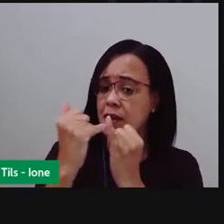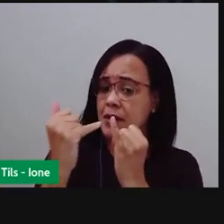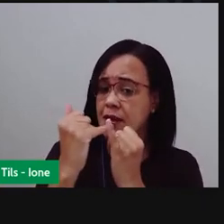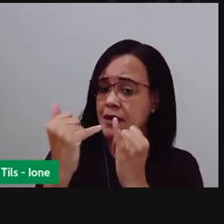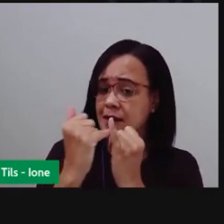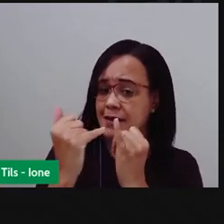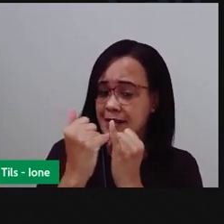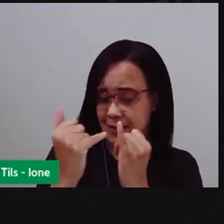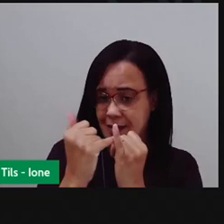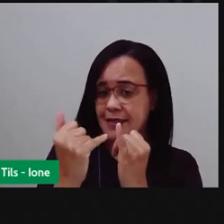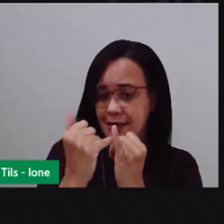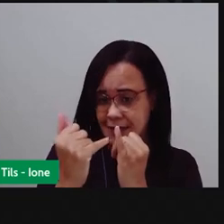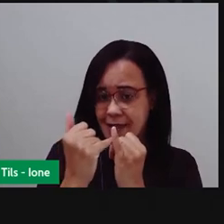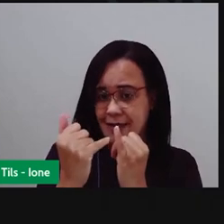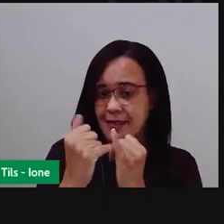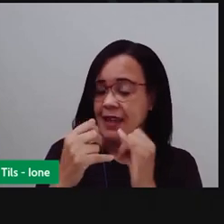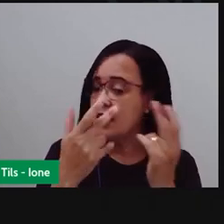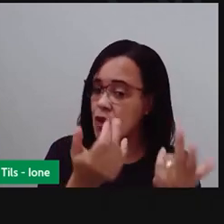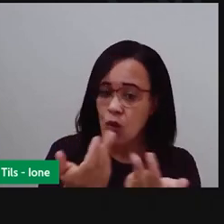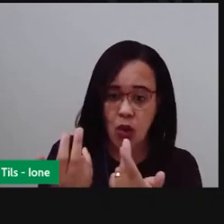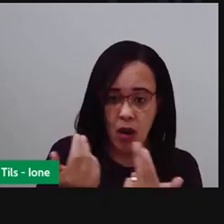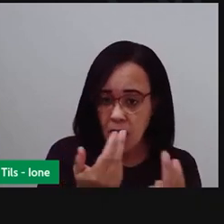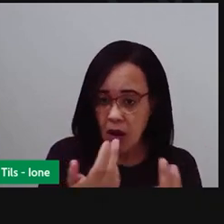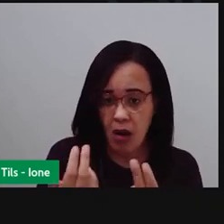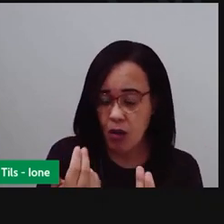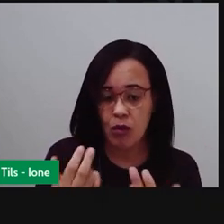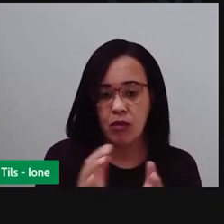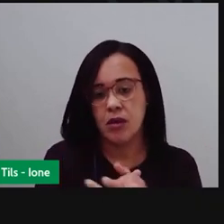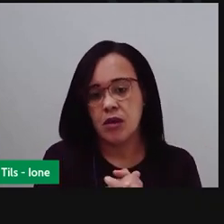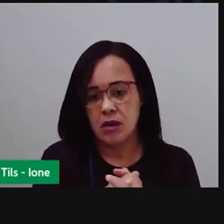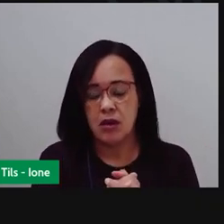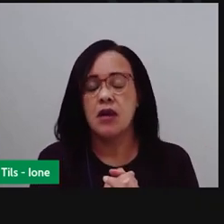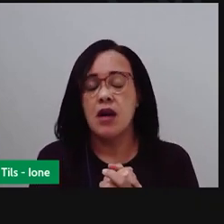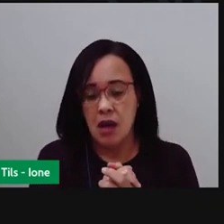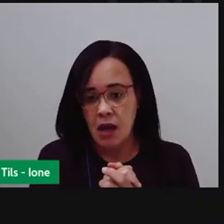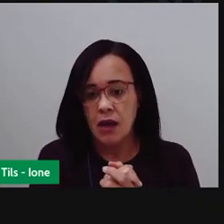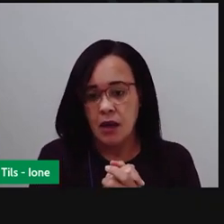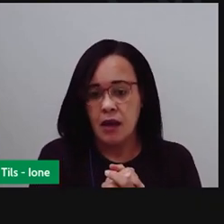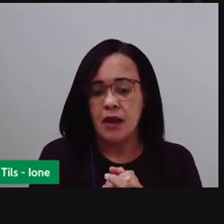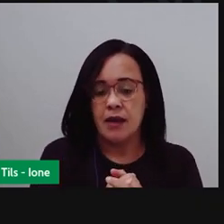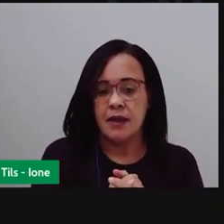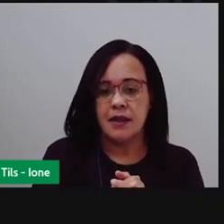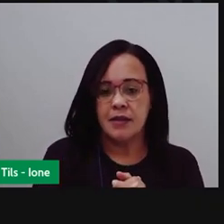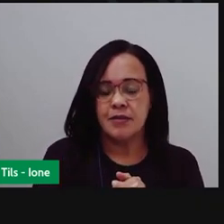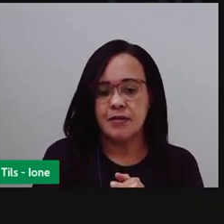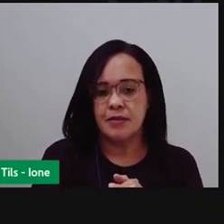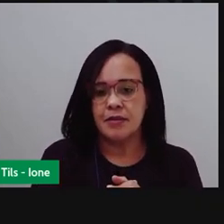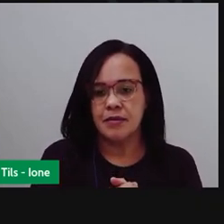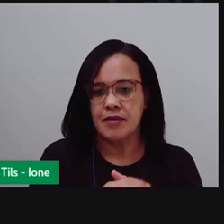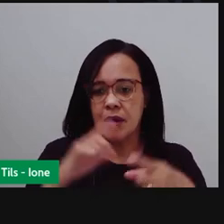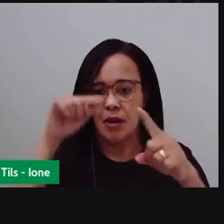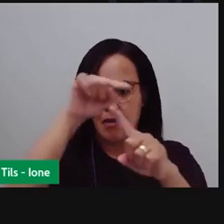meia, que significa a mesma coisa. Um terço da xícara.